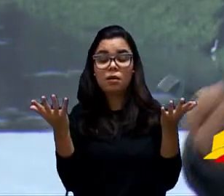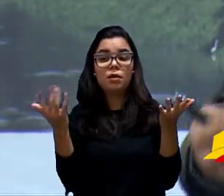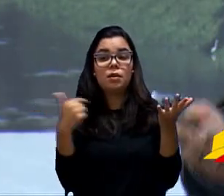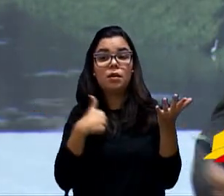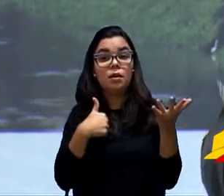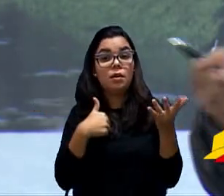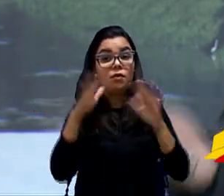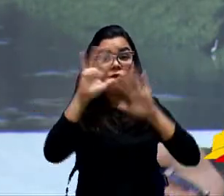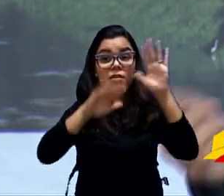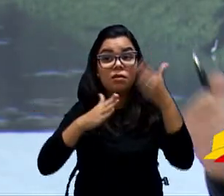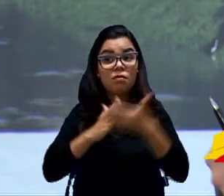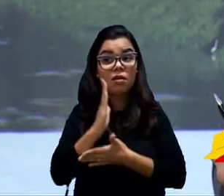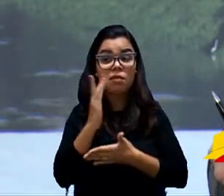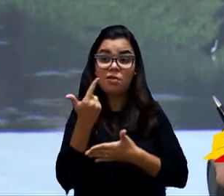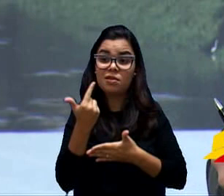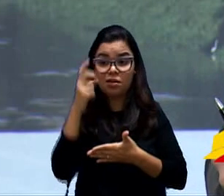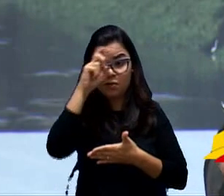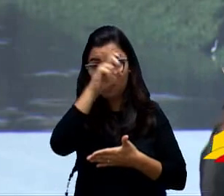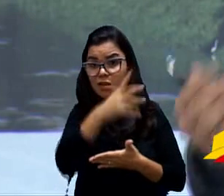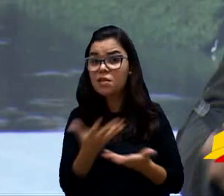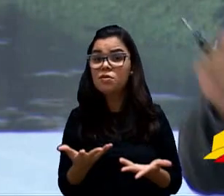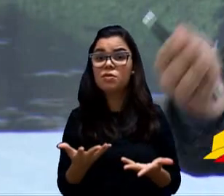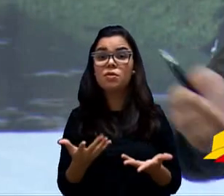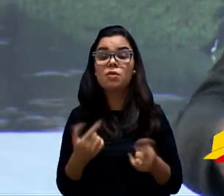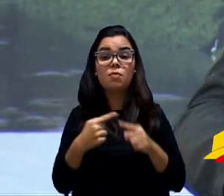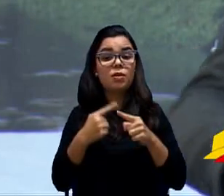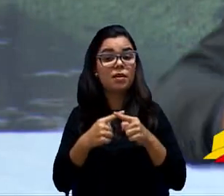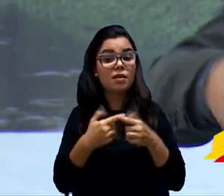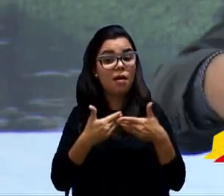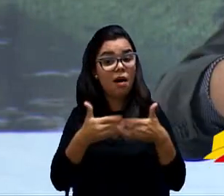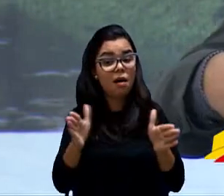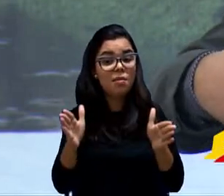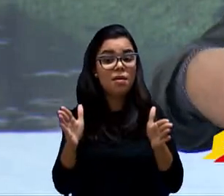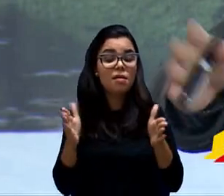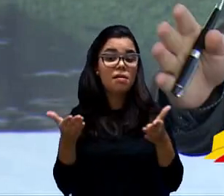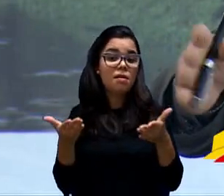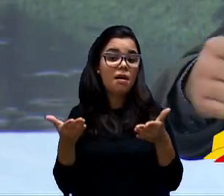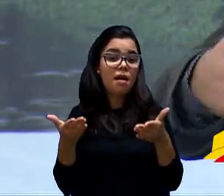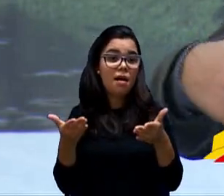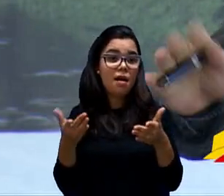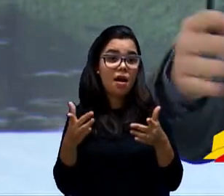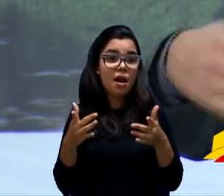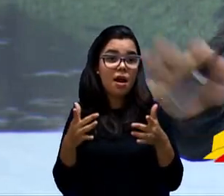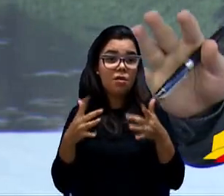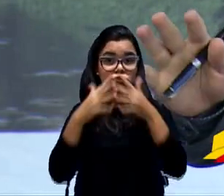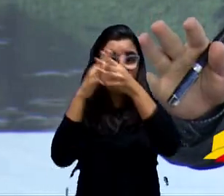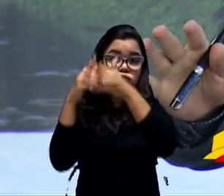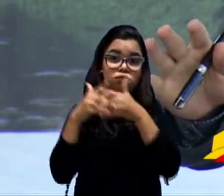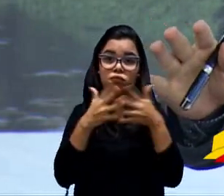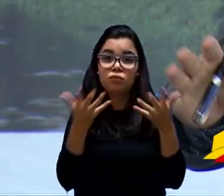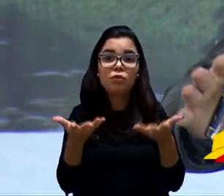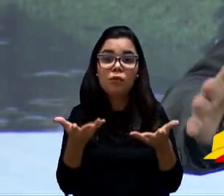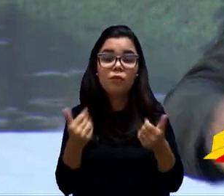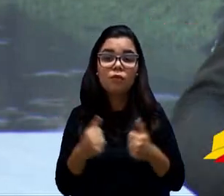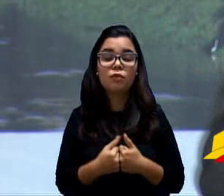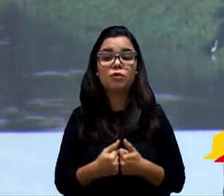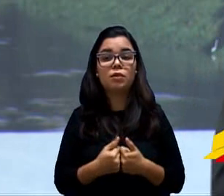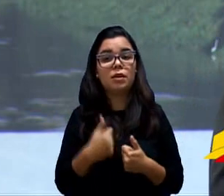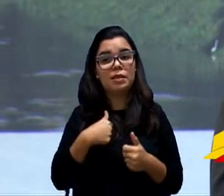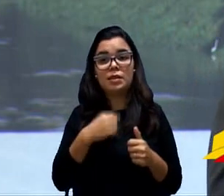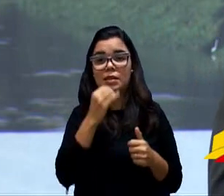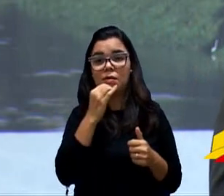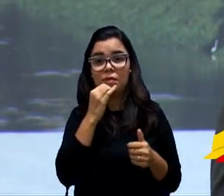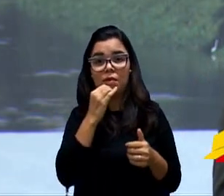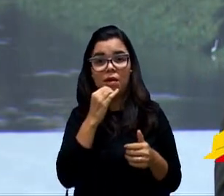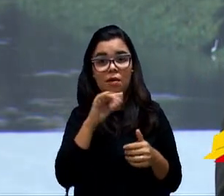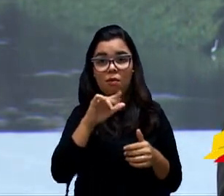votar em projeto nebuloso é complicado, porque abre o precedente, abre... É aquele negócio que a fala aqui de assinar cheque em branco. O impacto